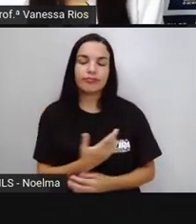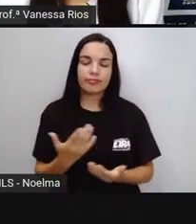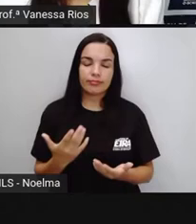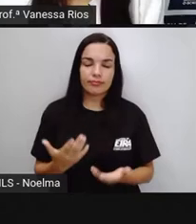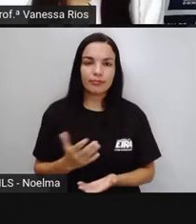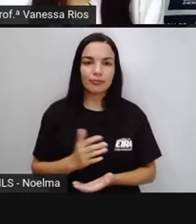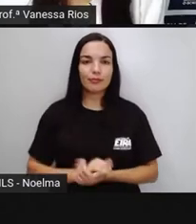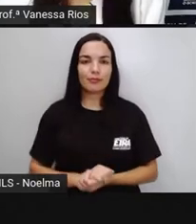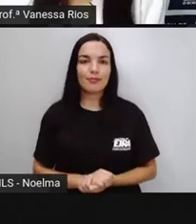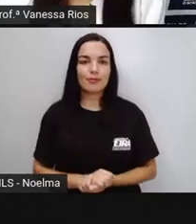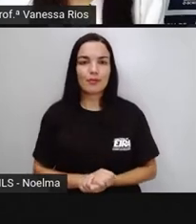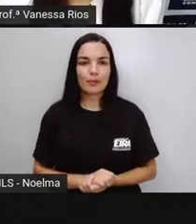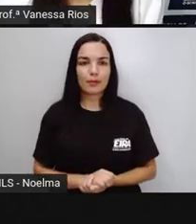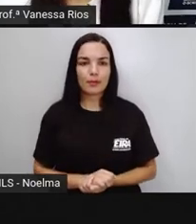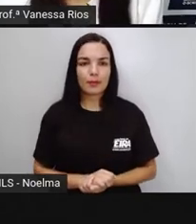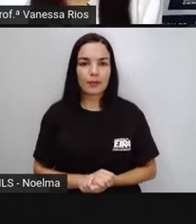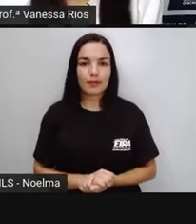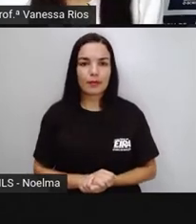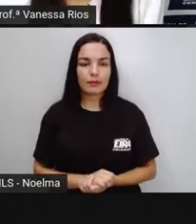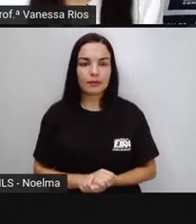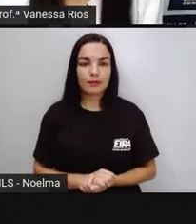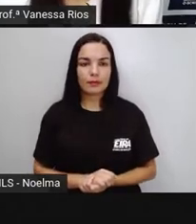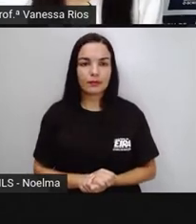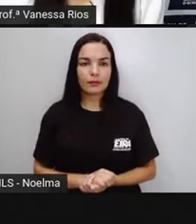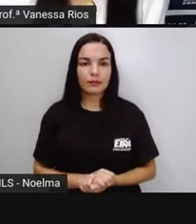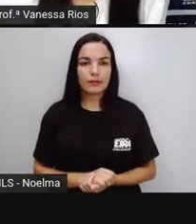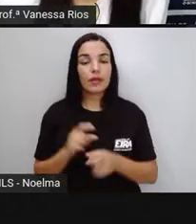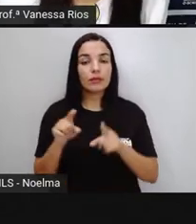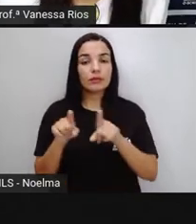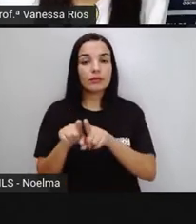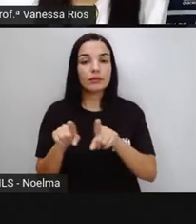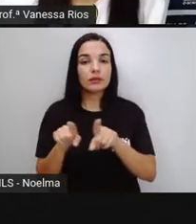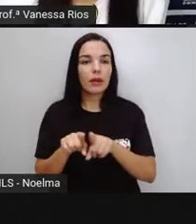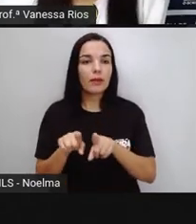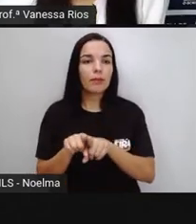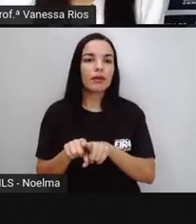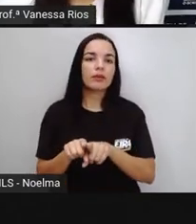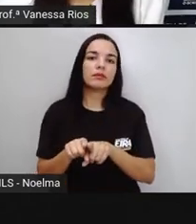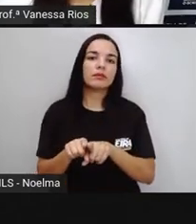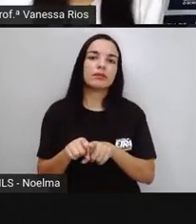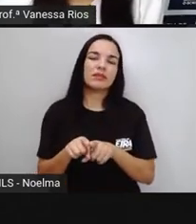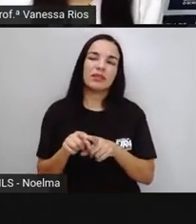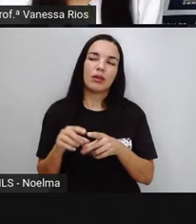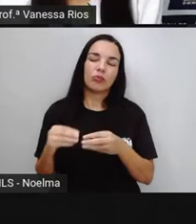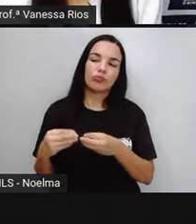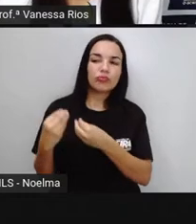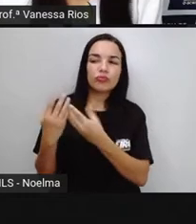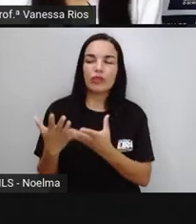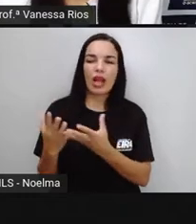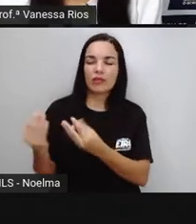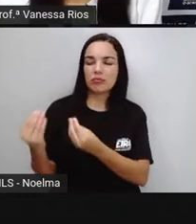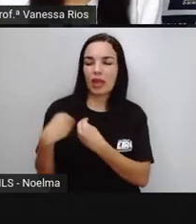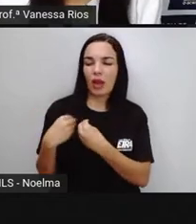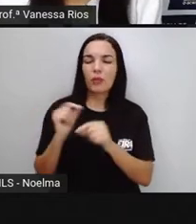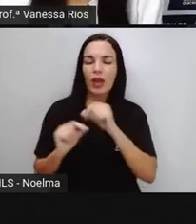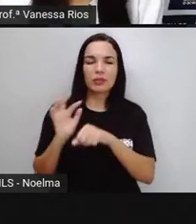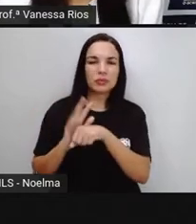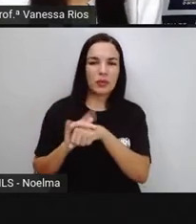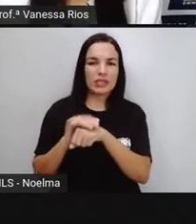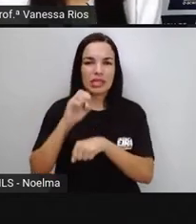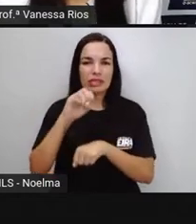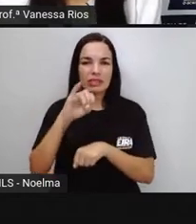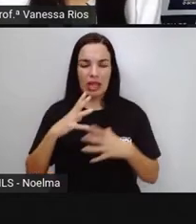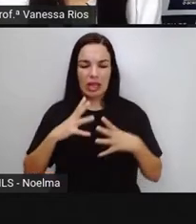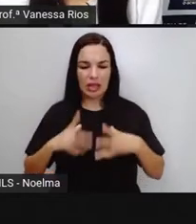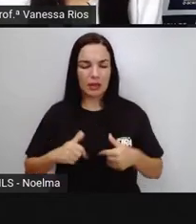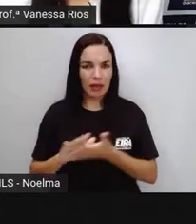efetivo de todos os órgãos do nosso corpo. E também não nos tragam aí doenças, né, diversas doenças que podem